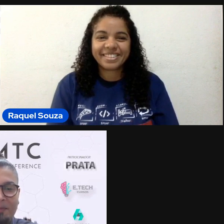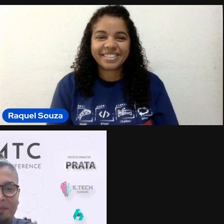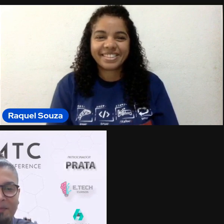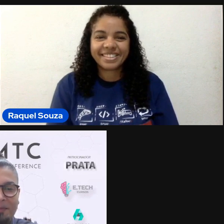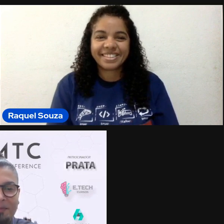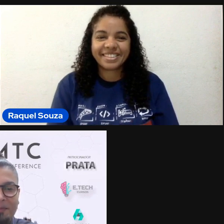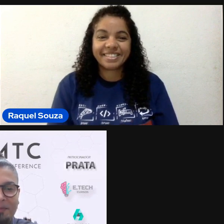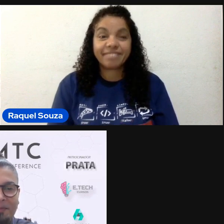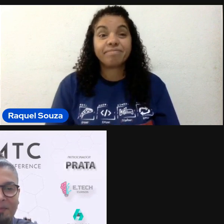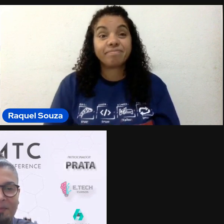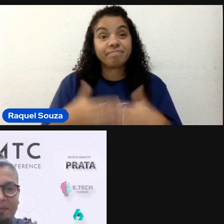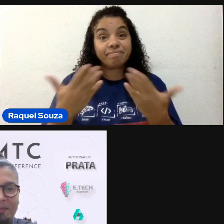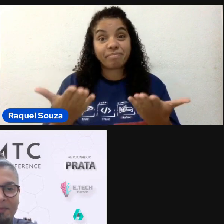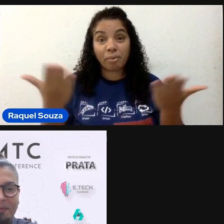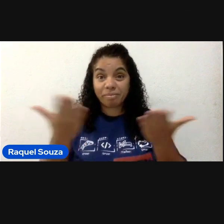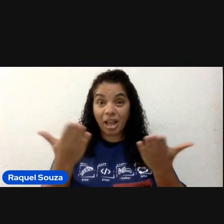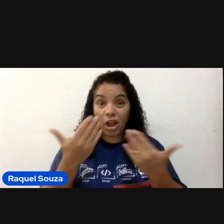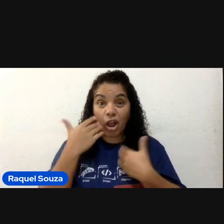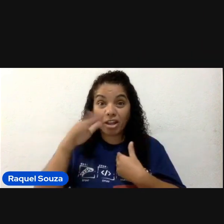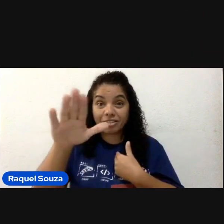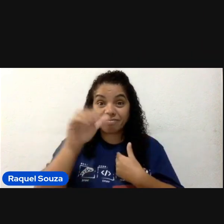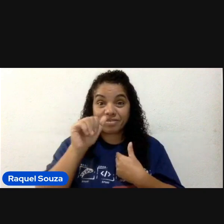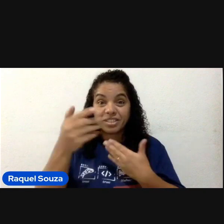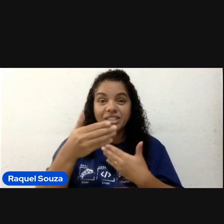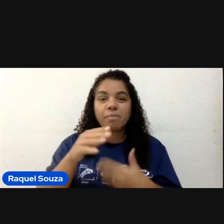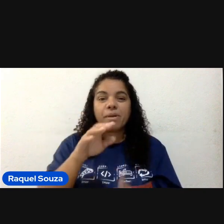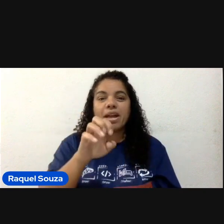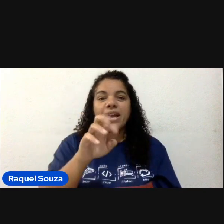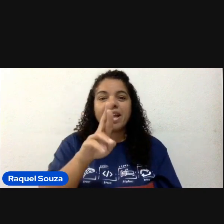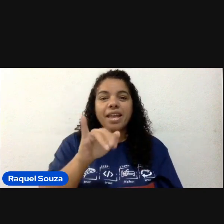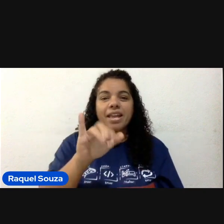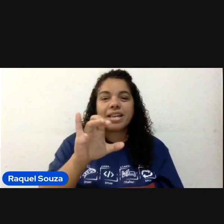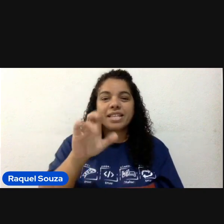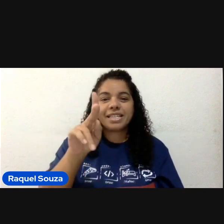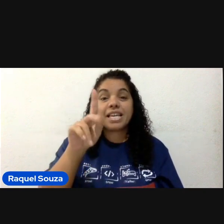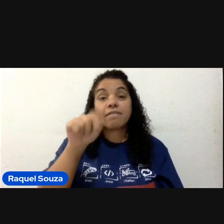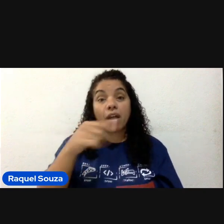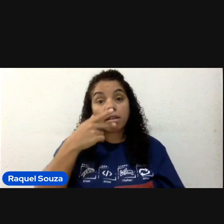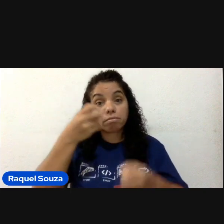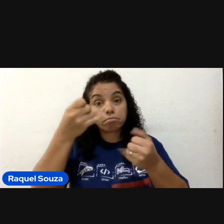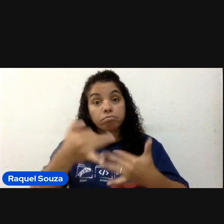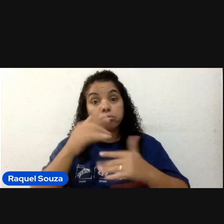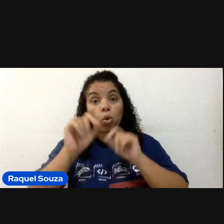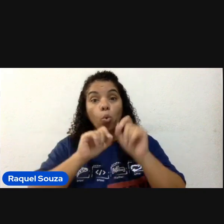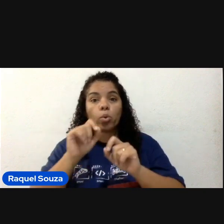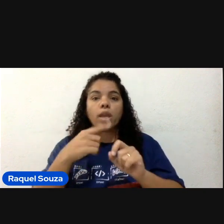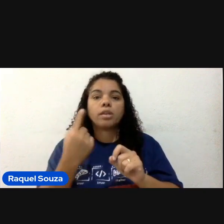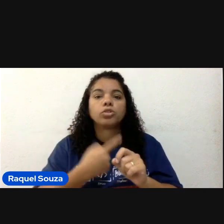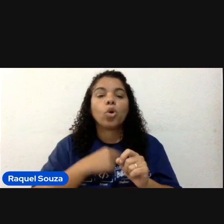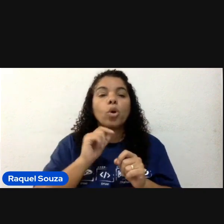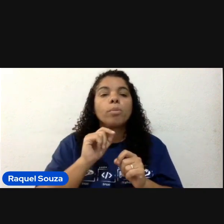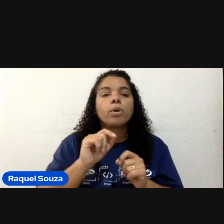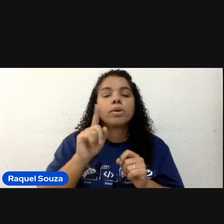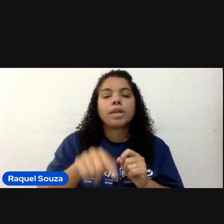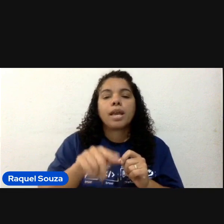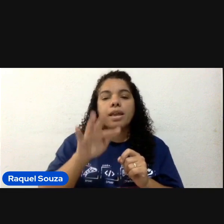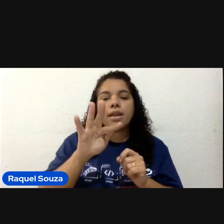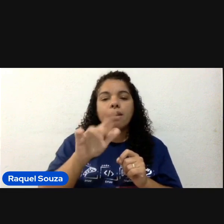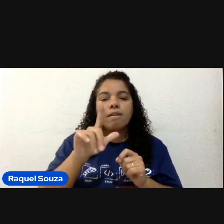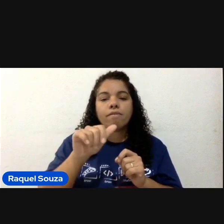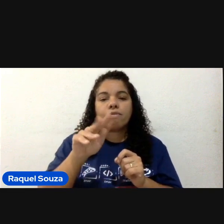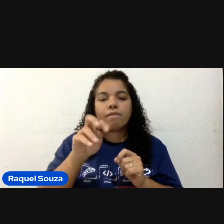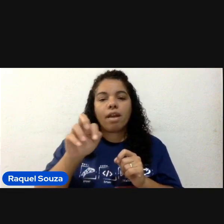Bom, pessoal, agora a gente vai chamar aqui o Eric, ele vai falar um pouquinho para a gente sobre o Flutter, qual